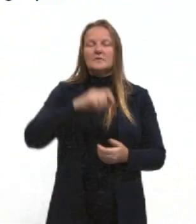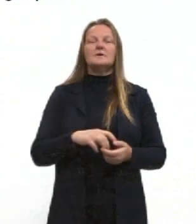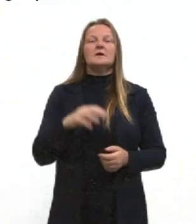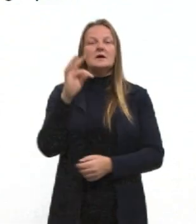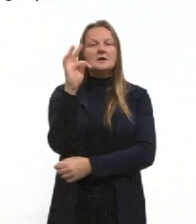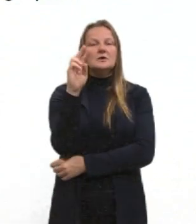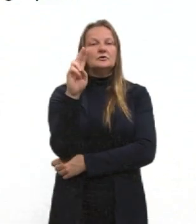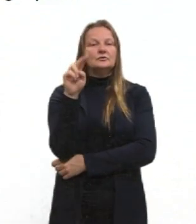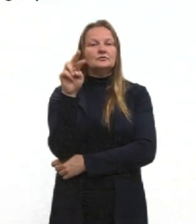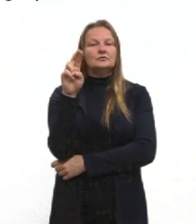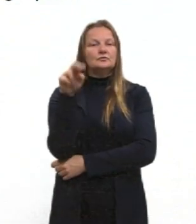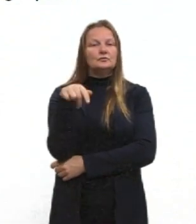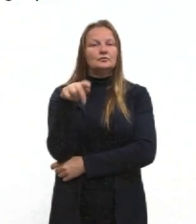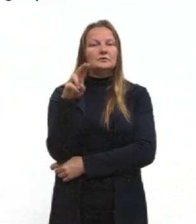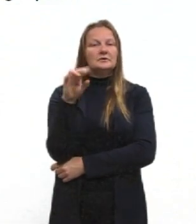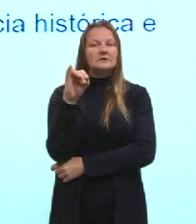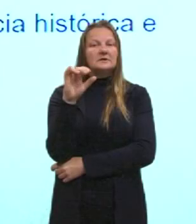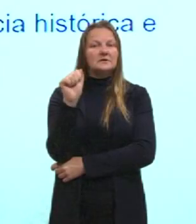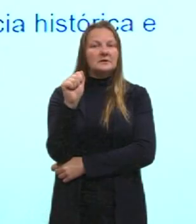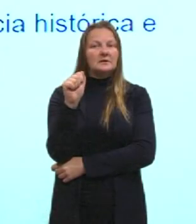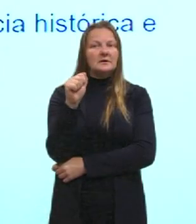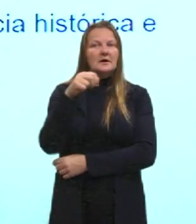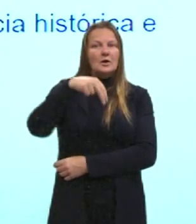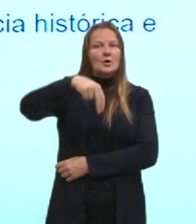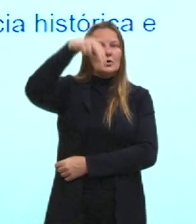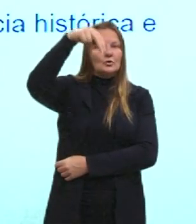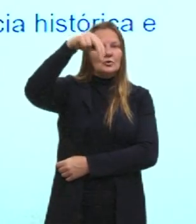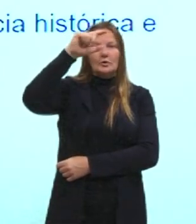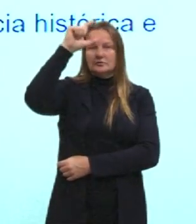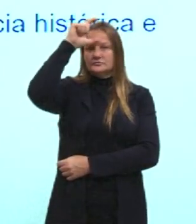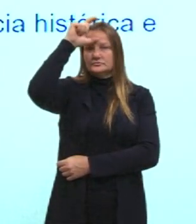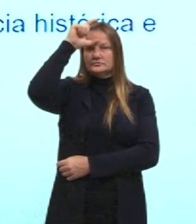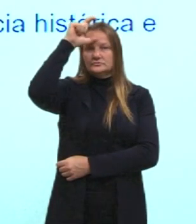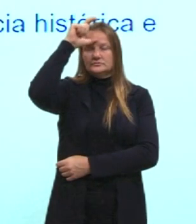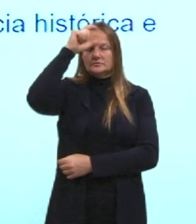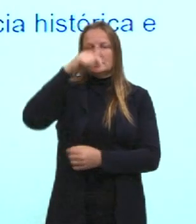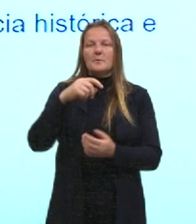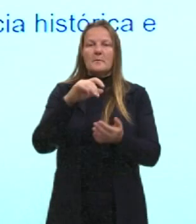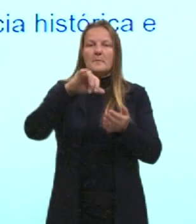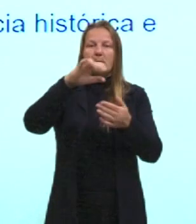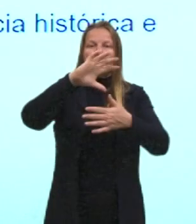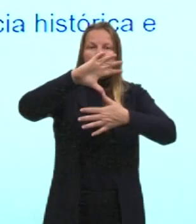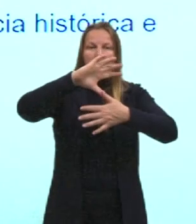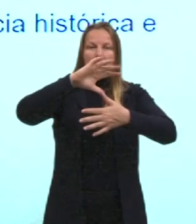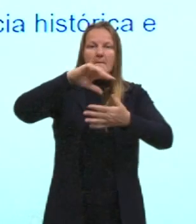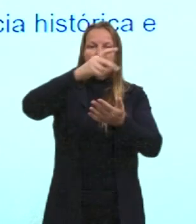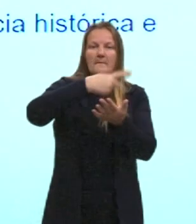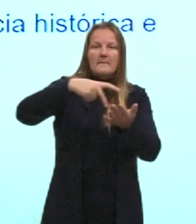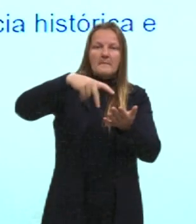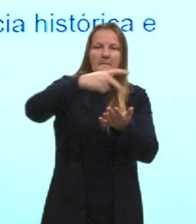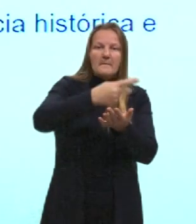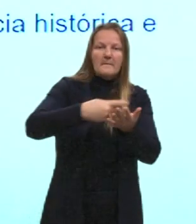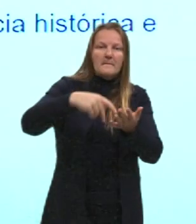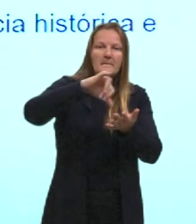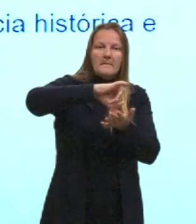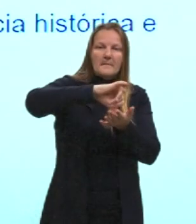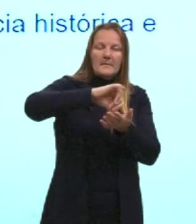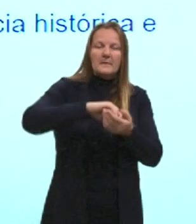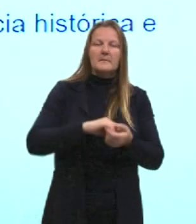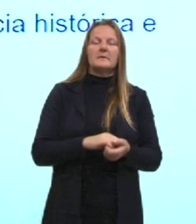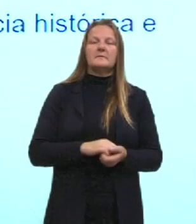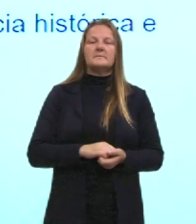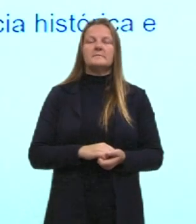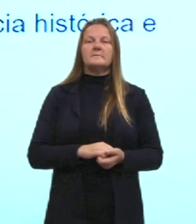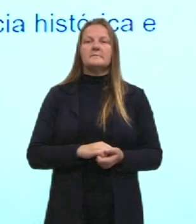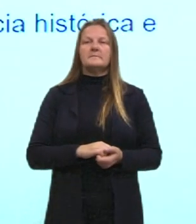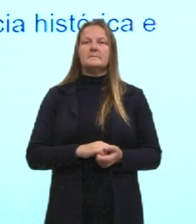bem mais ao norte aqui, né, vai aparecer para vocês, né, no nosso mapa, que já era a capital, vamos dizer